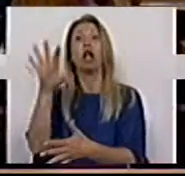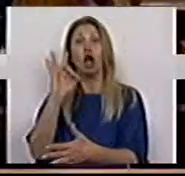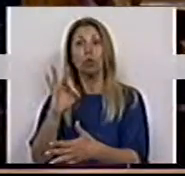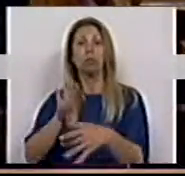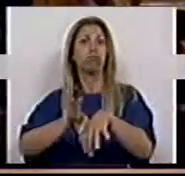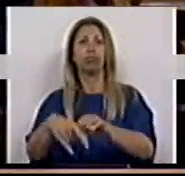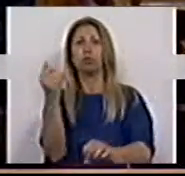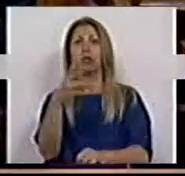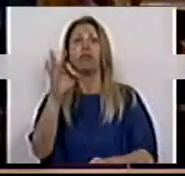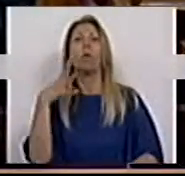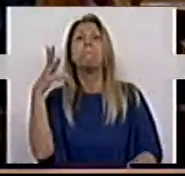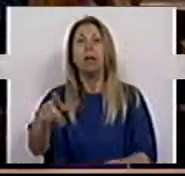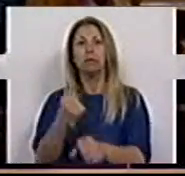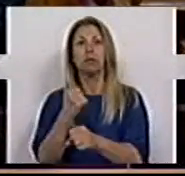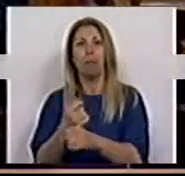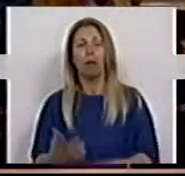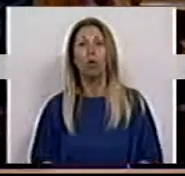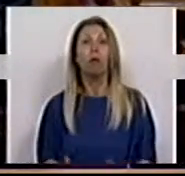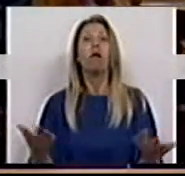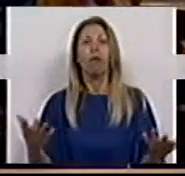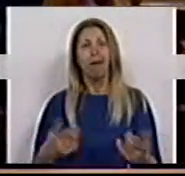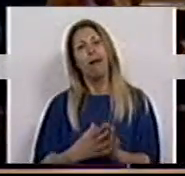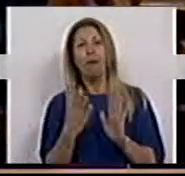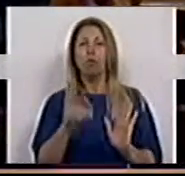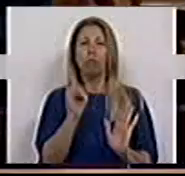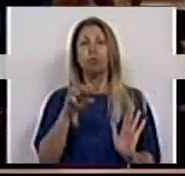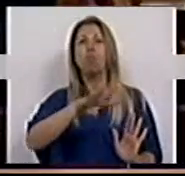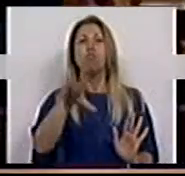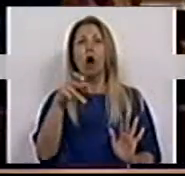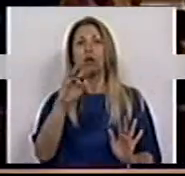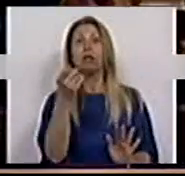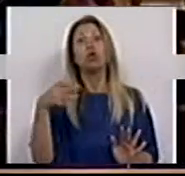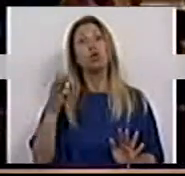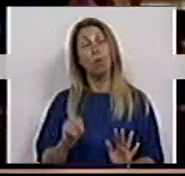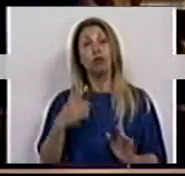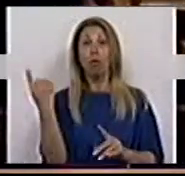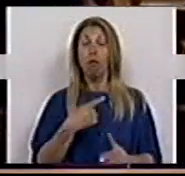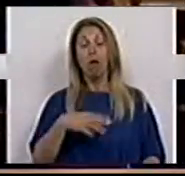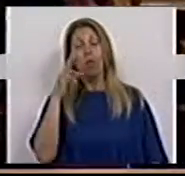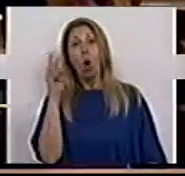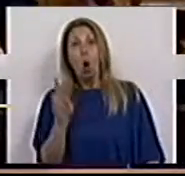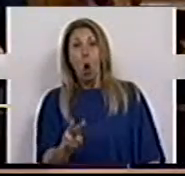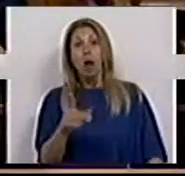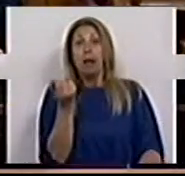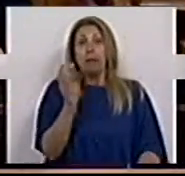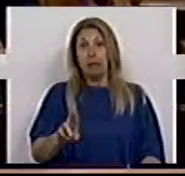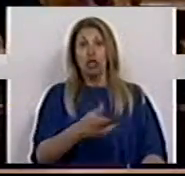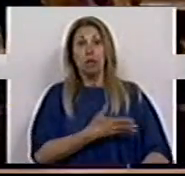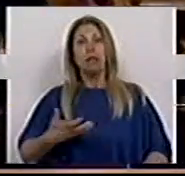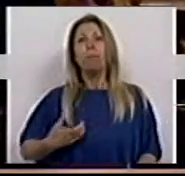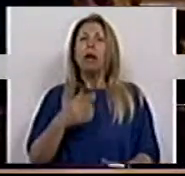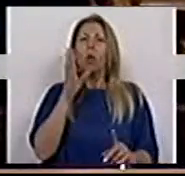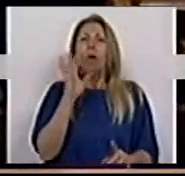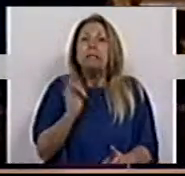o Paradigma Mota Soares. Nós fomos olhar para a taxa de desemprego e fomos tentar compreender este paradigma. E o que